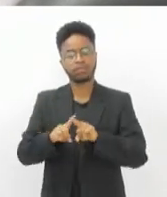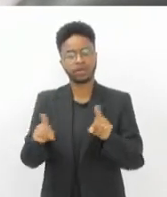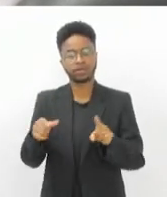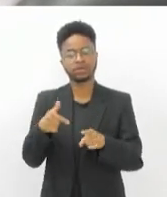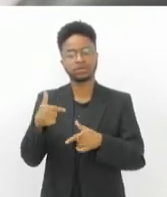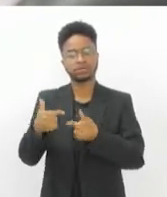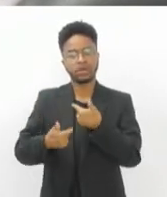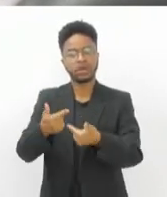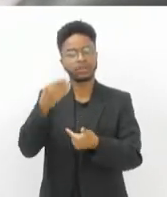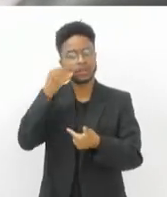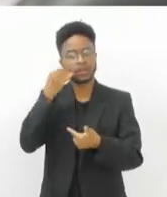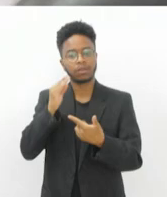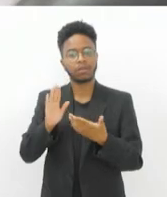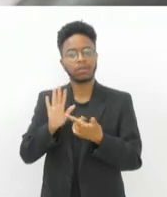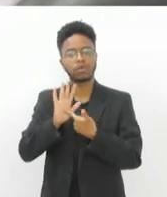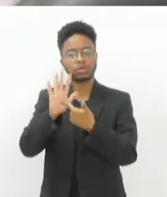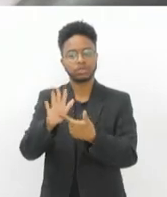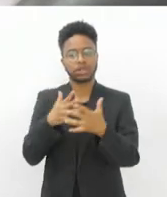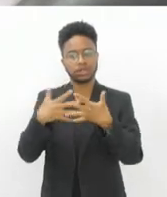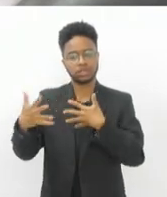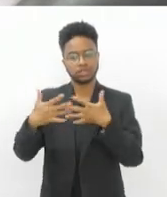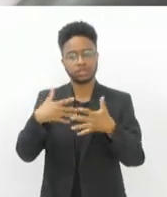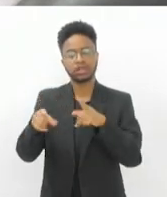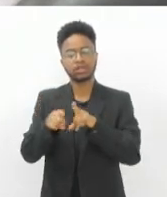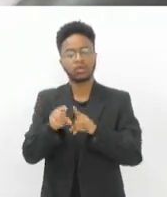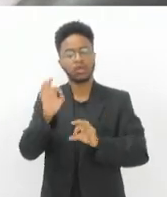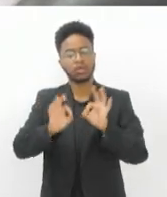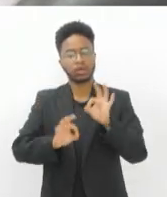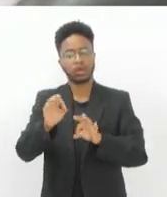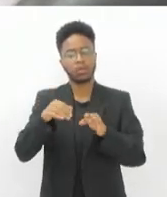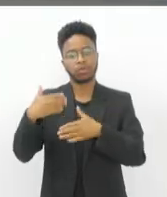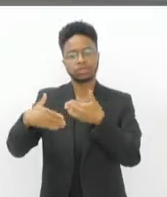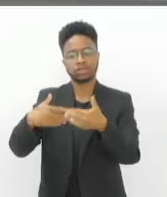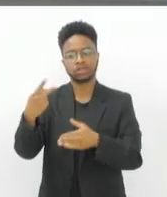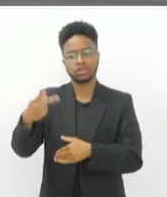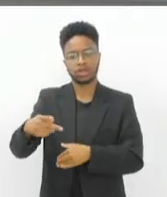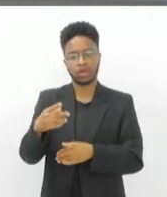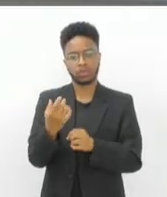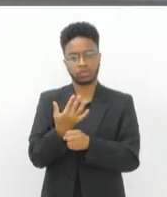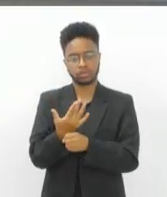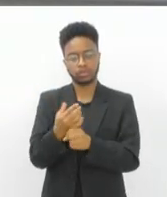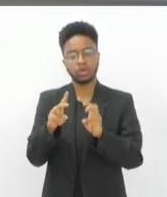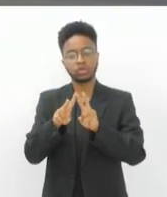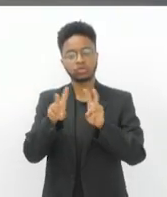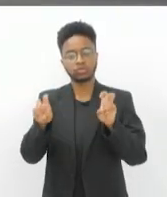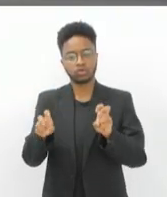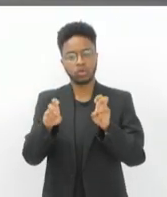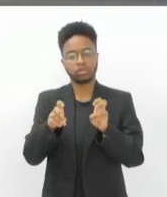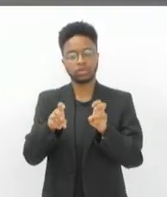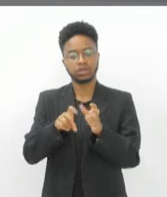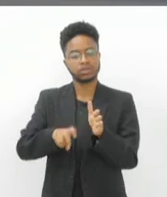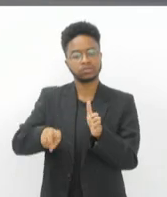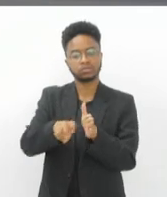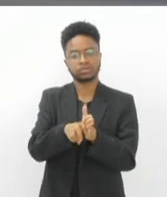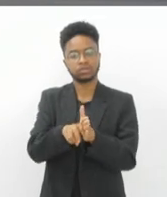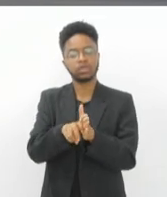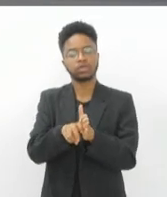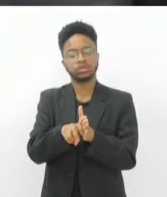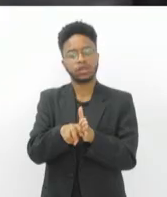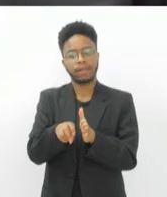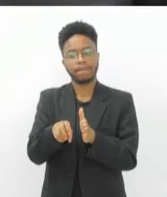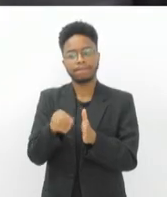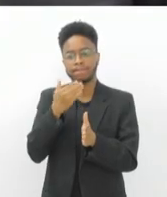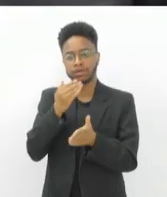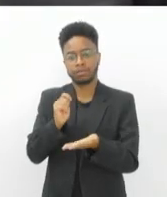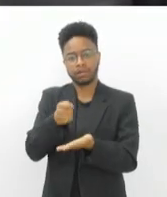dar mais transparência e regularizar os processos da universidade. Sobre a questão da cobrança do estacionamento especificamente,